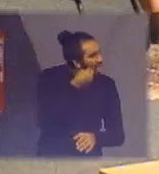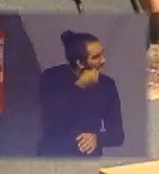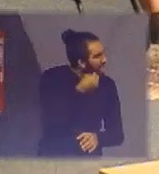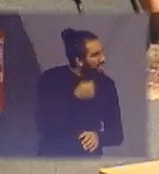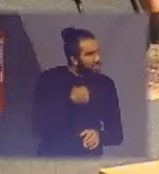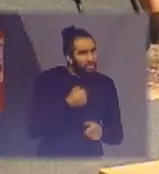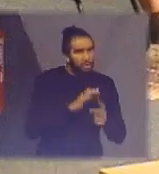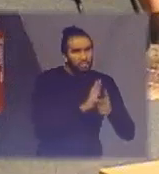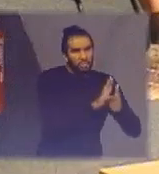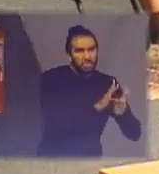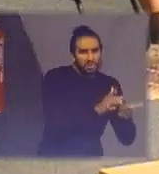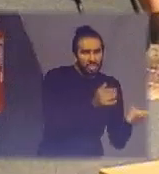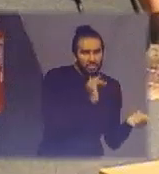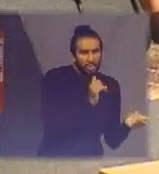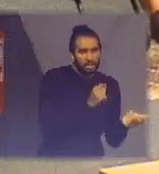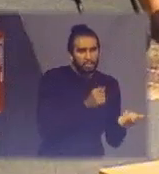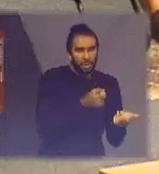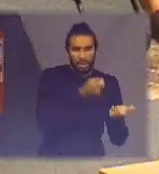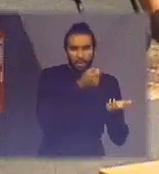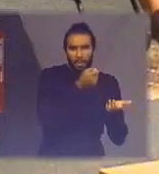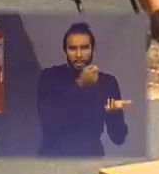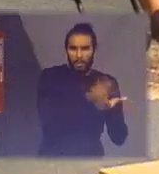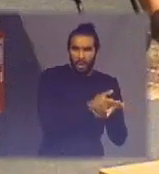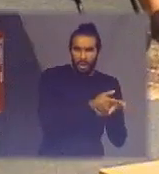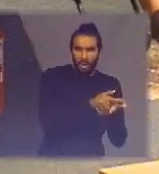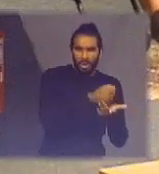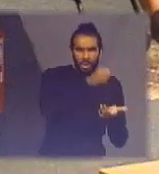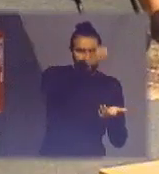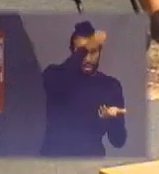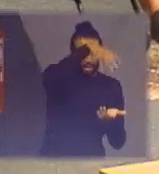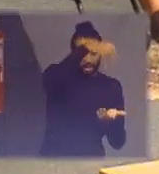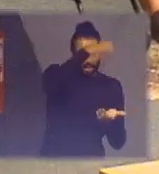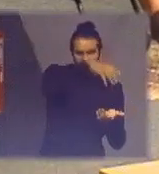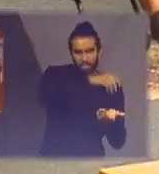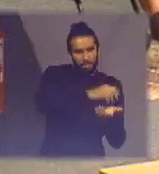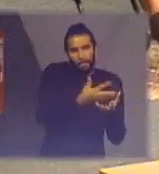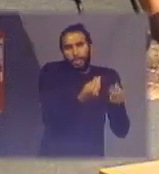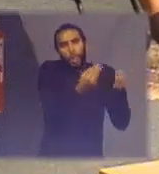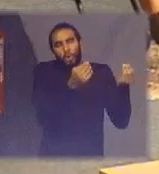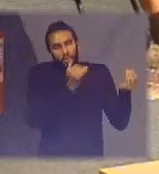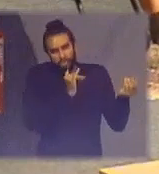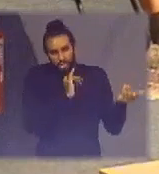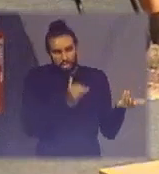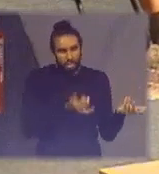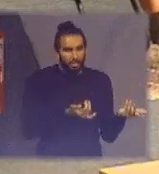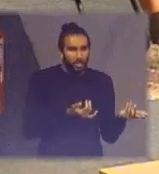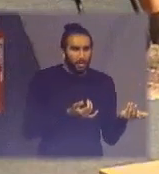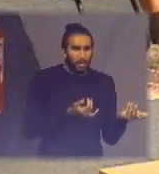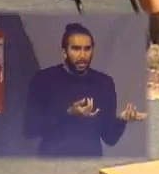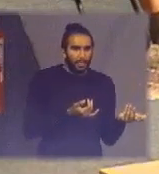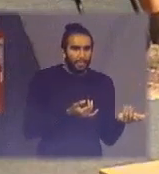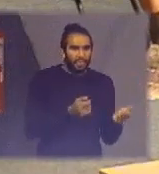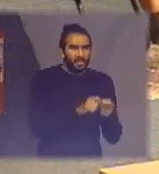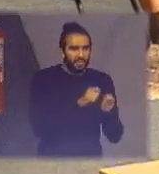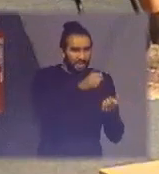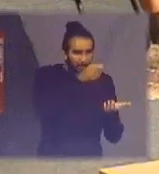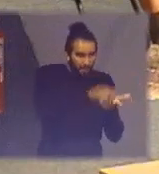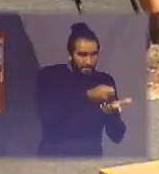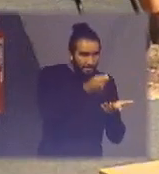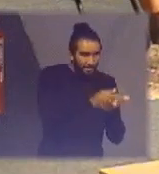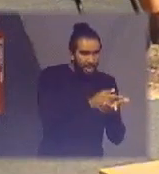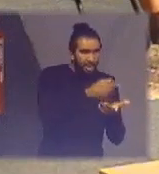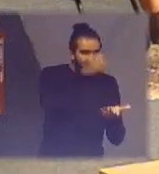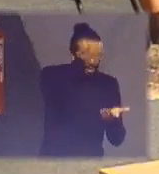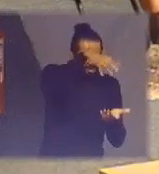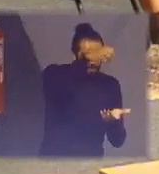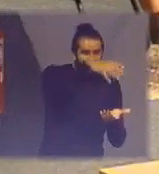onde na compra das lâmpadas grandes aquisições lógico grandes aeroportos grandes shoppings quando você faz a aquisição da lâmpada você na